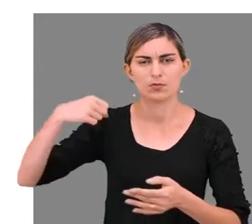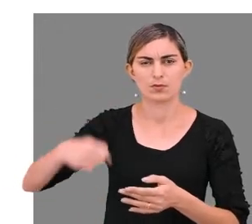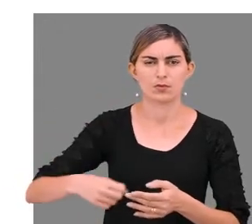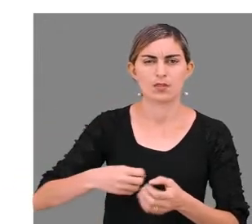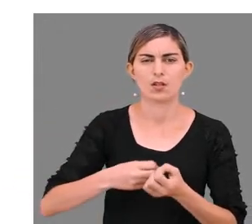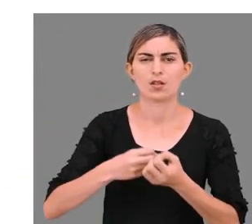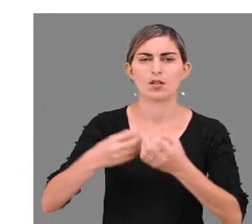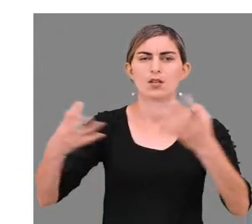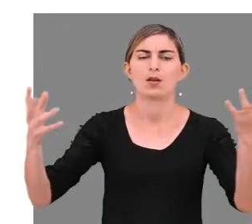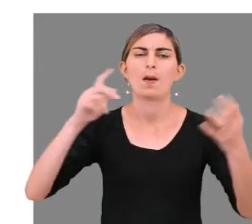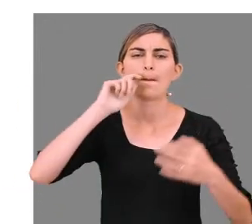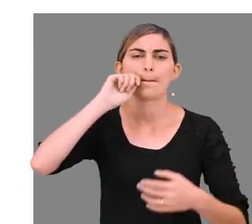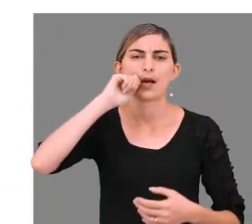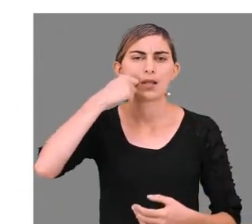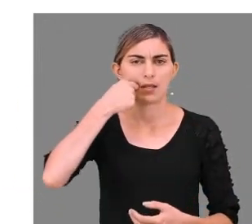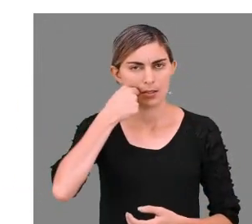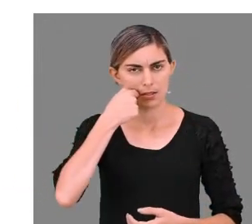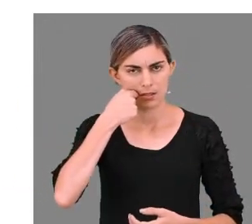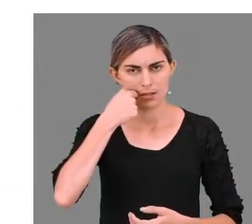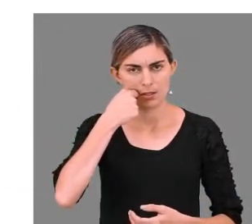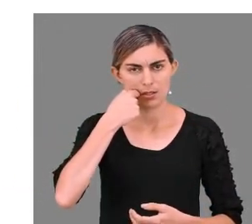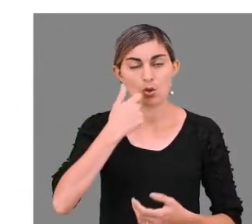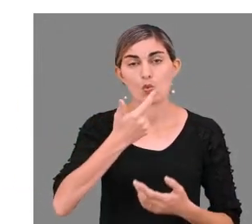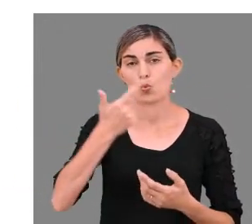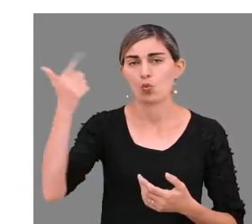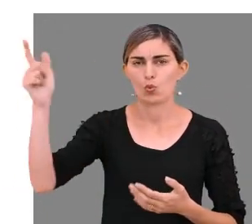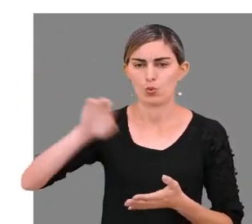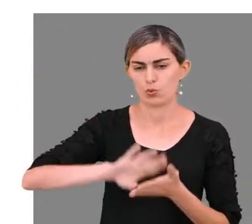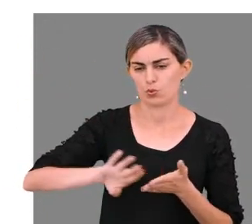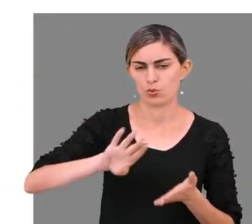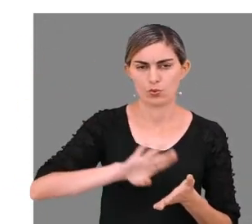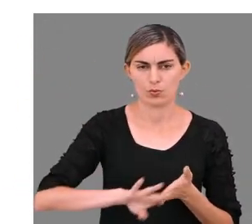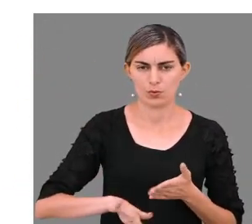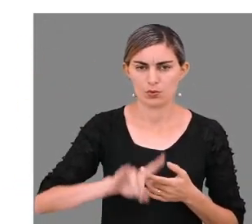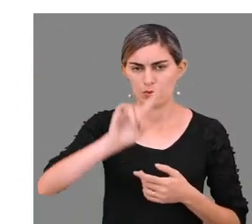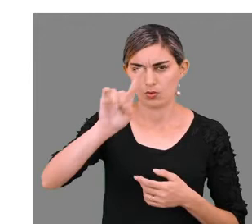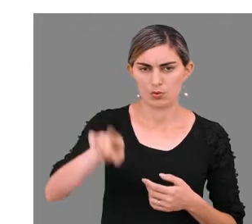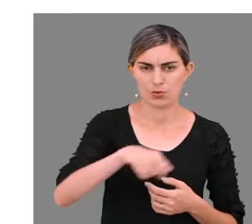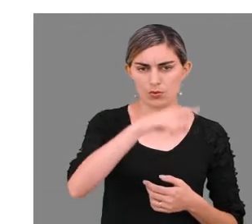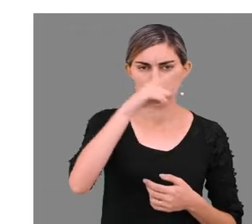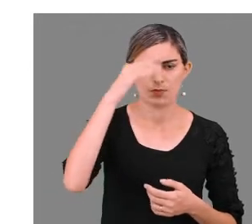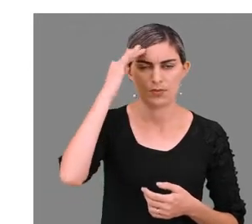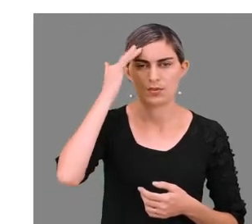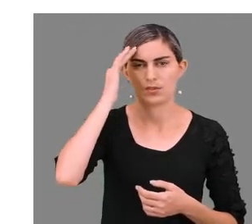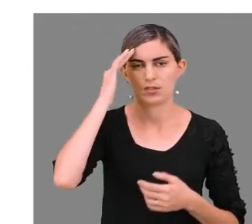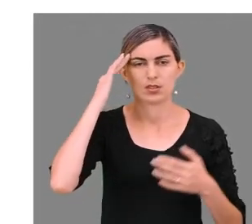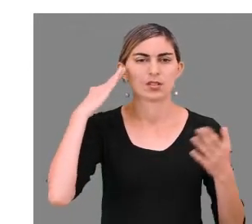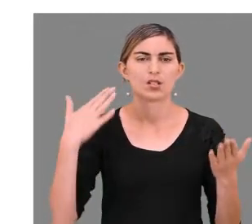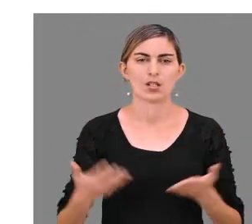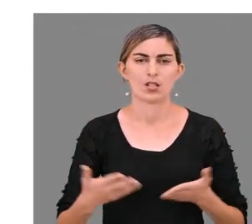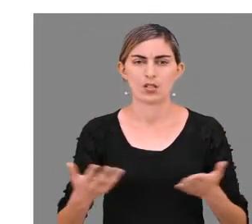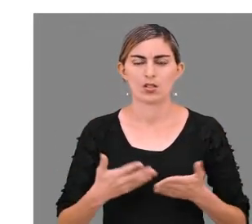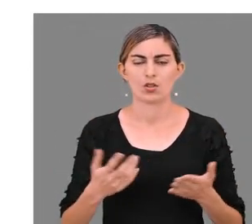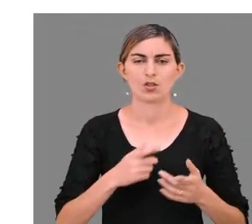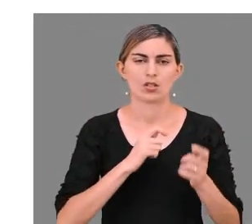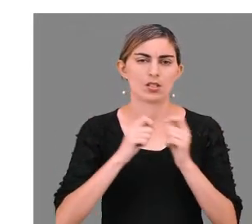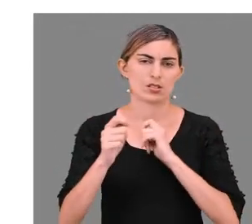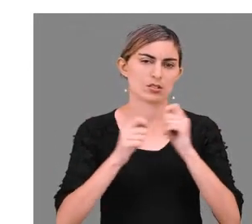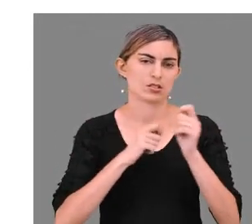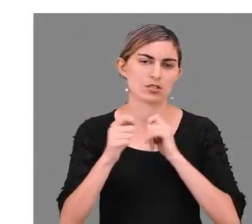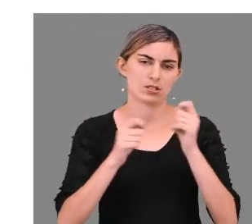para as padarias. O restante do ciclo, você vai entender agora com a